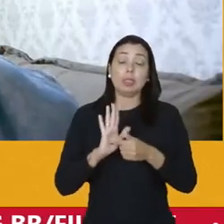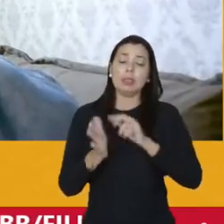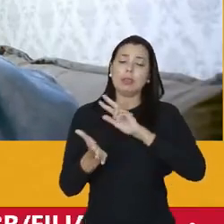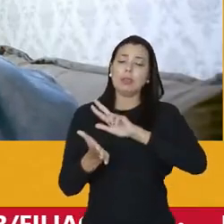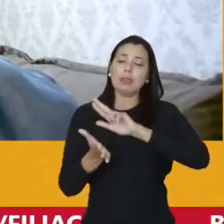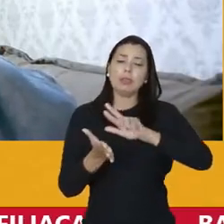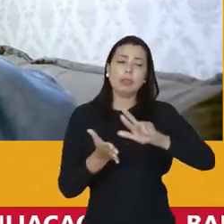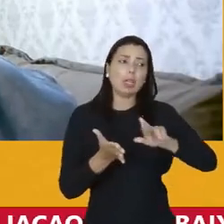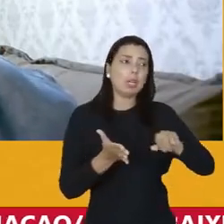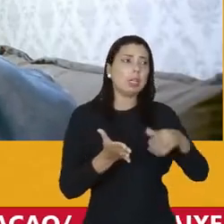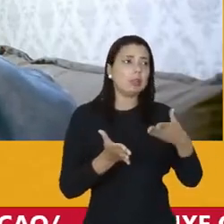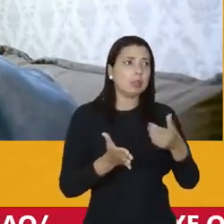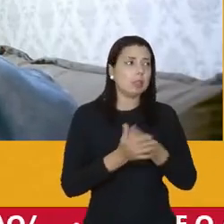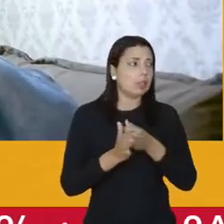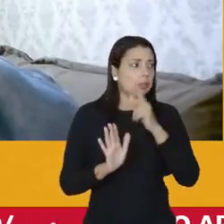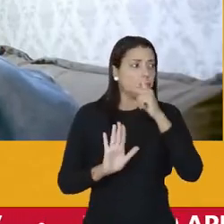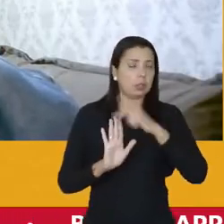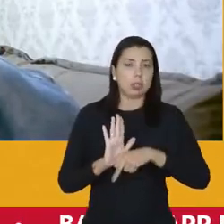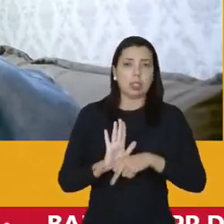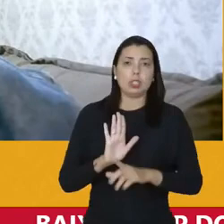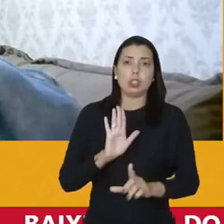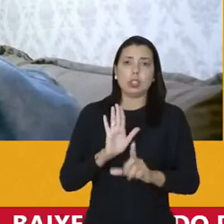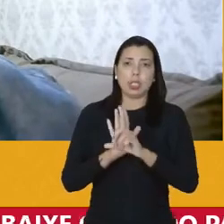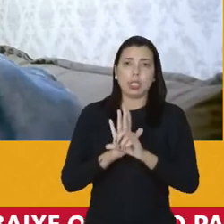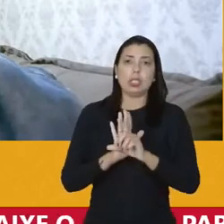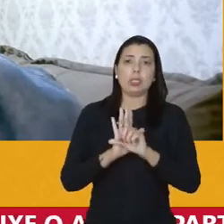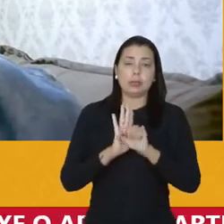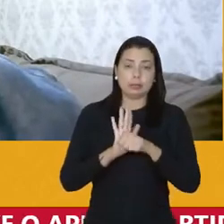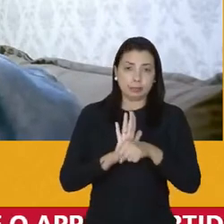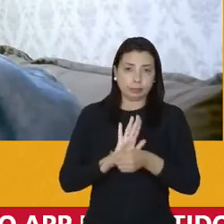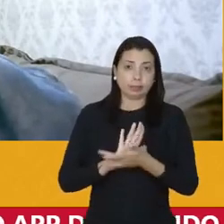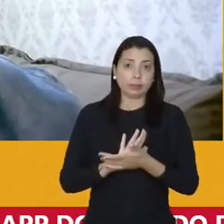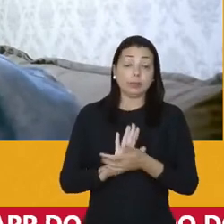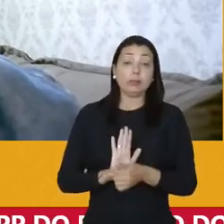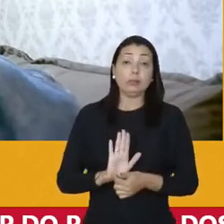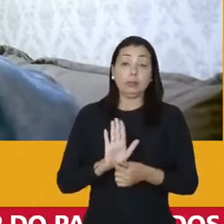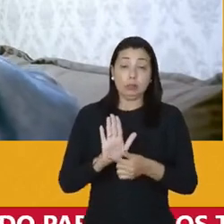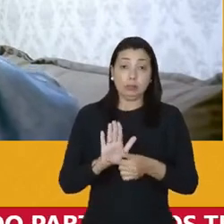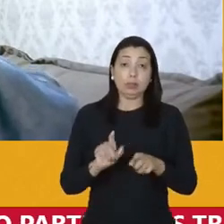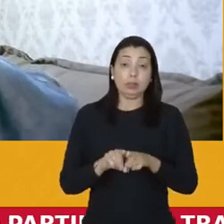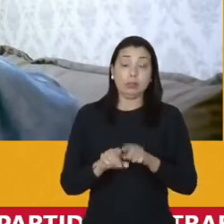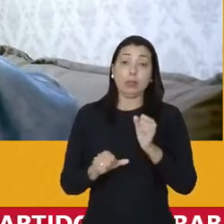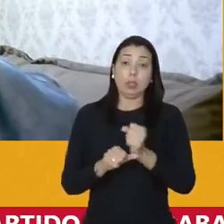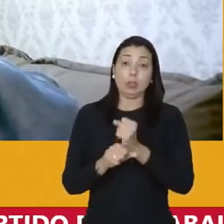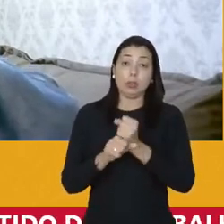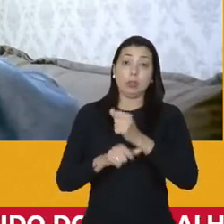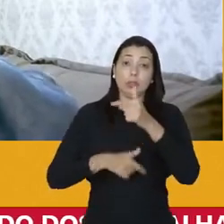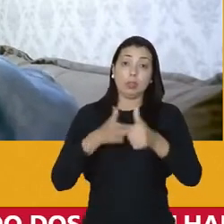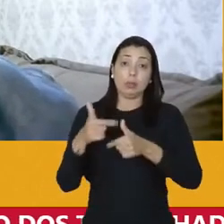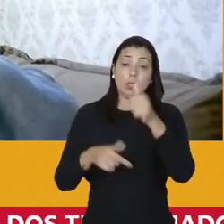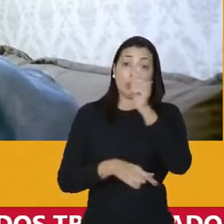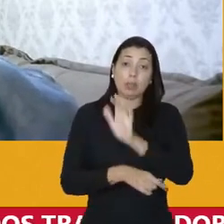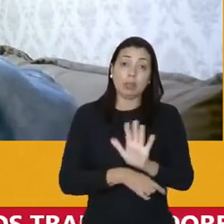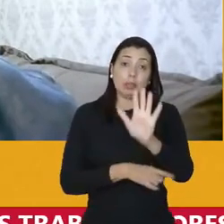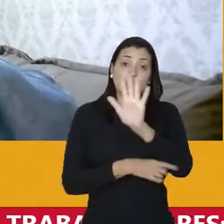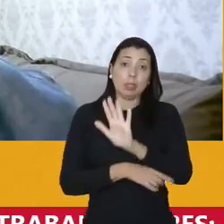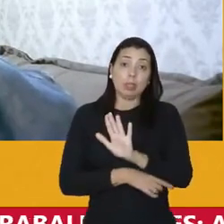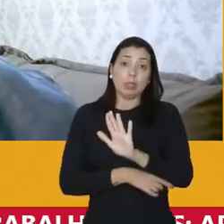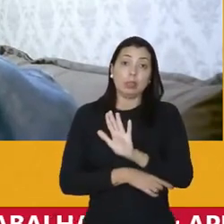de projetos de lei de leis que nos ajudou a construir a jornada nacional